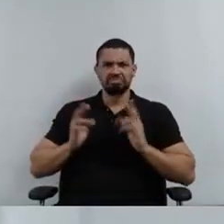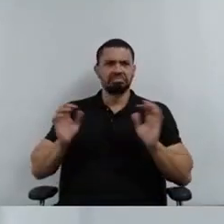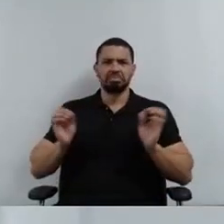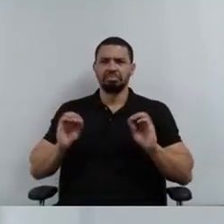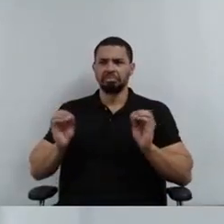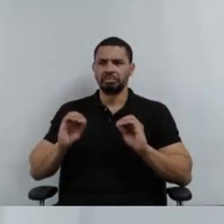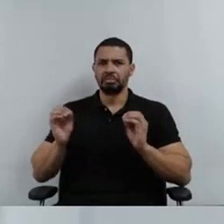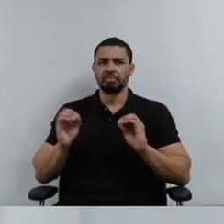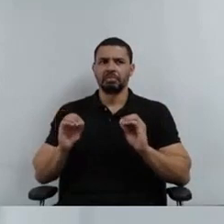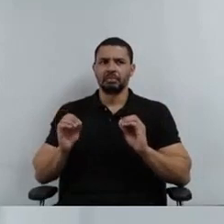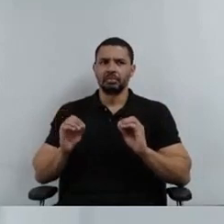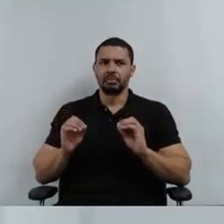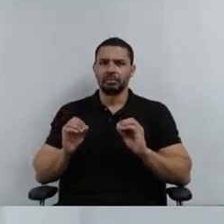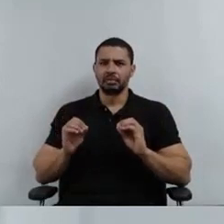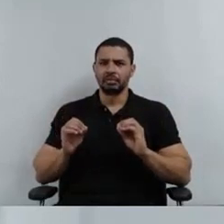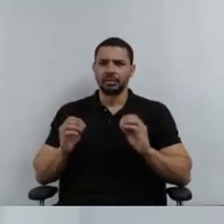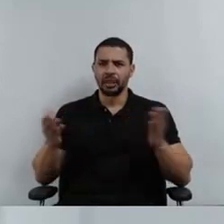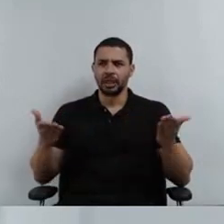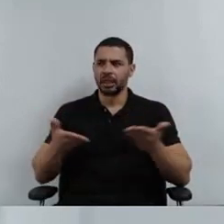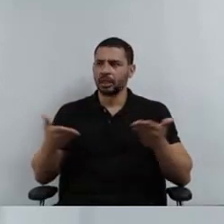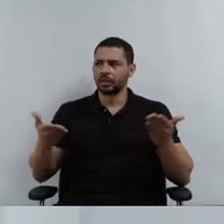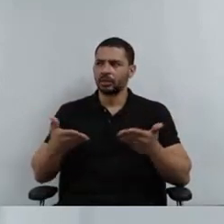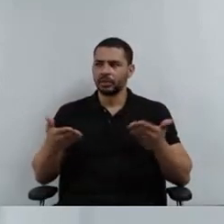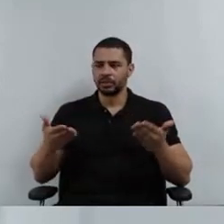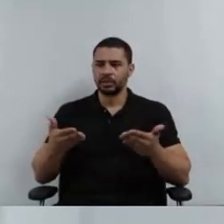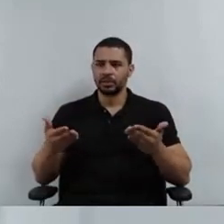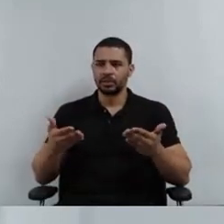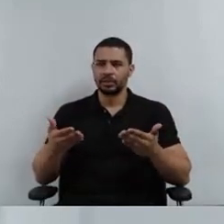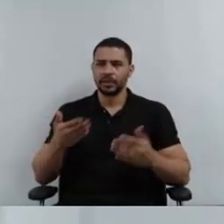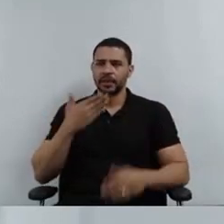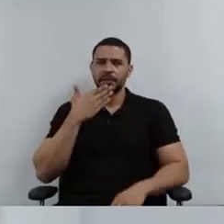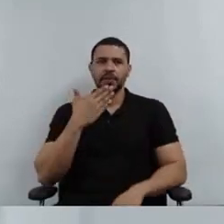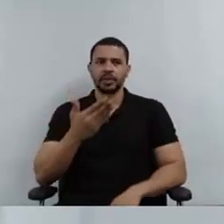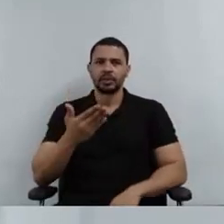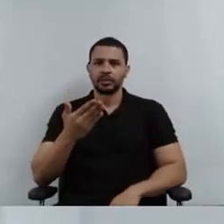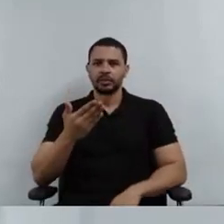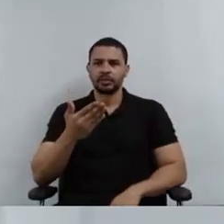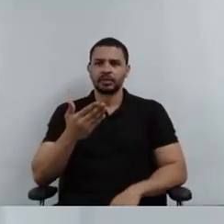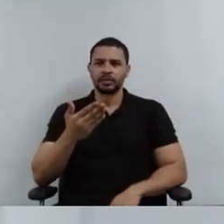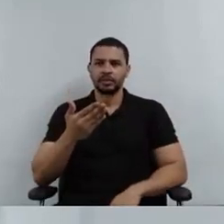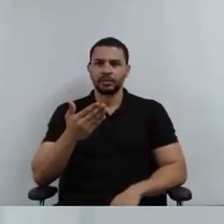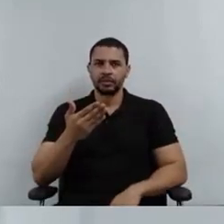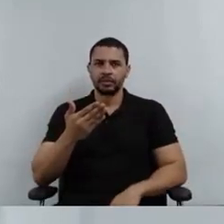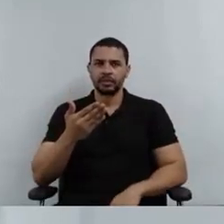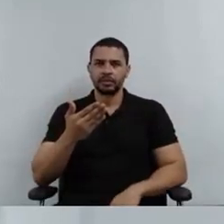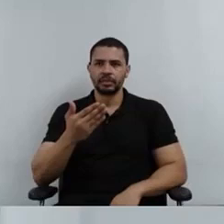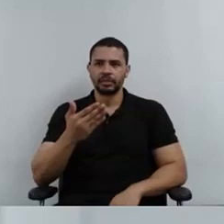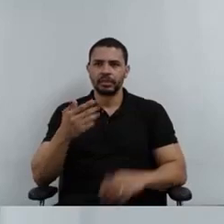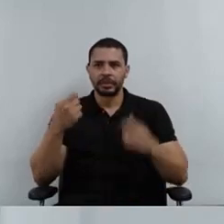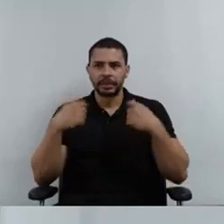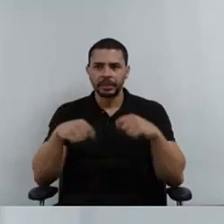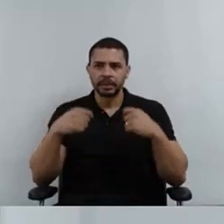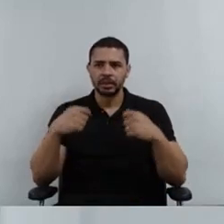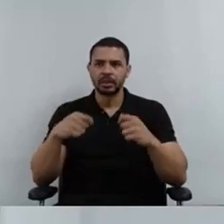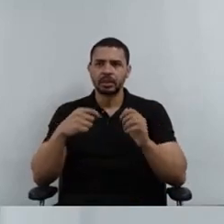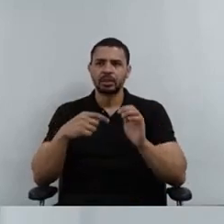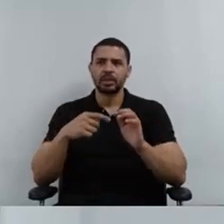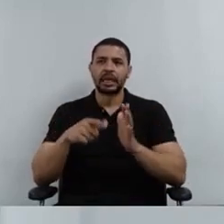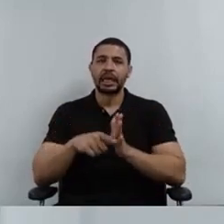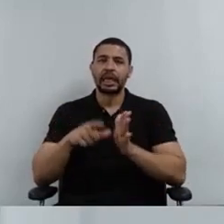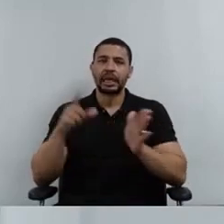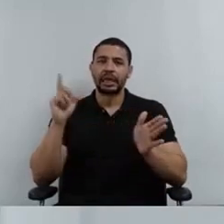Então, eu estou aqui trazendo essa, pedindo isso, né? Requerer uma consulta que eles, antes de fazer isso,